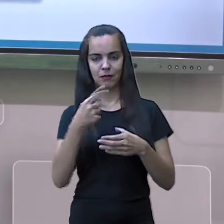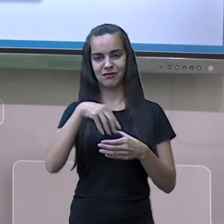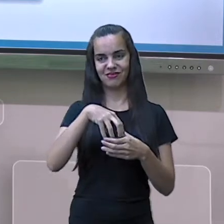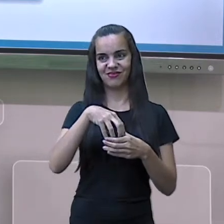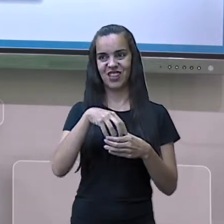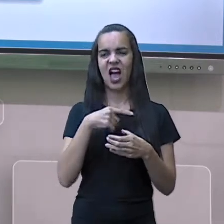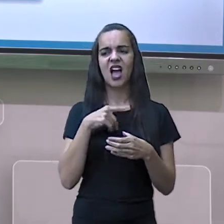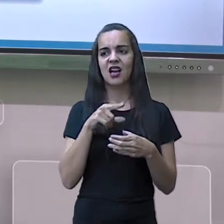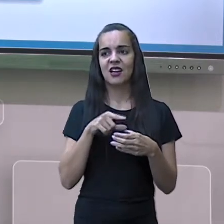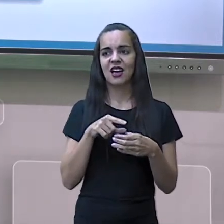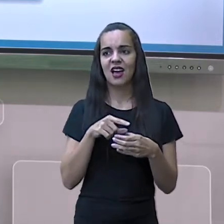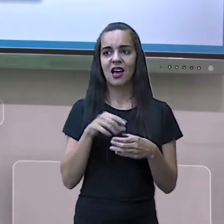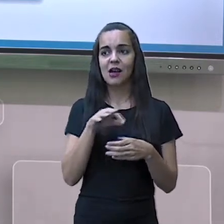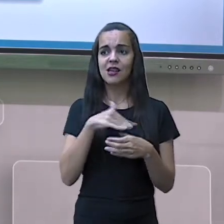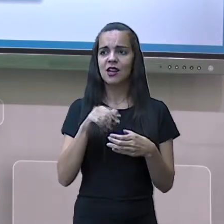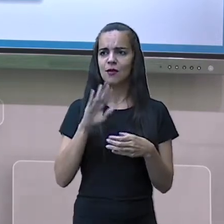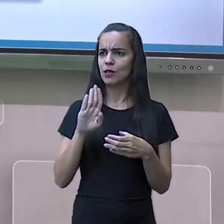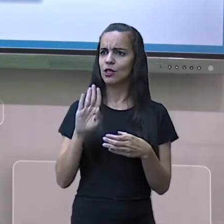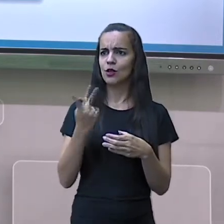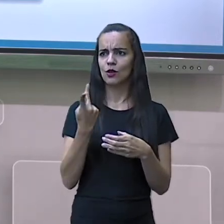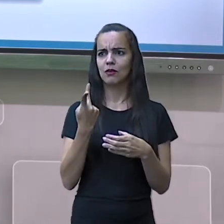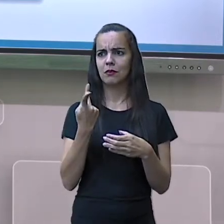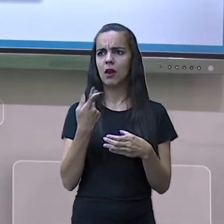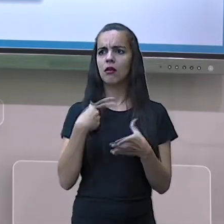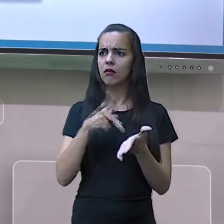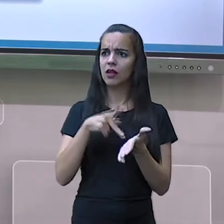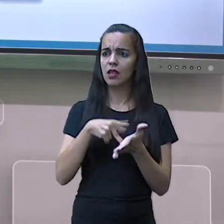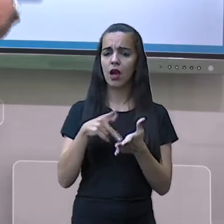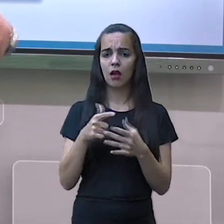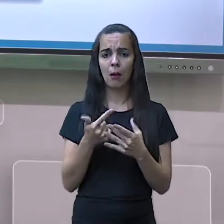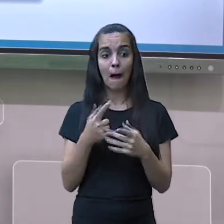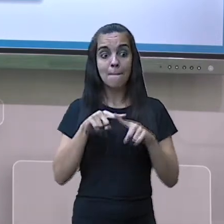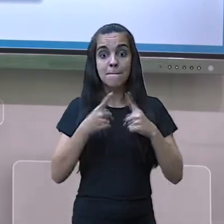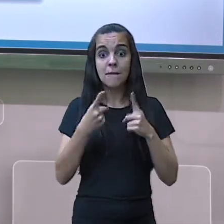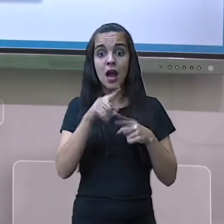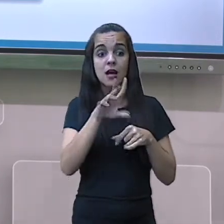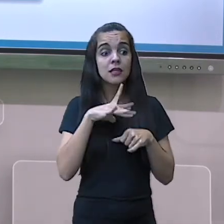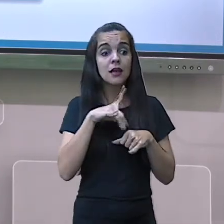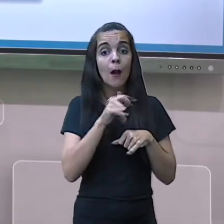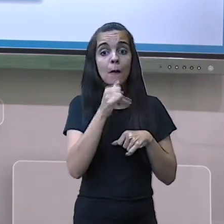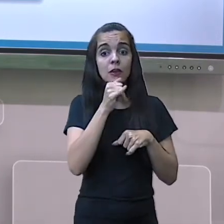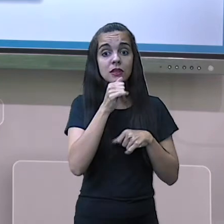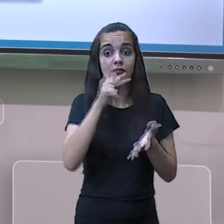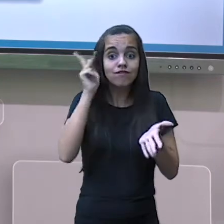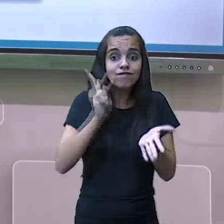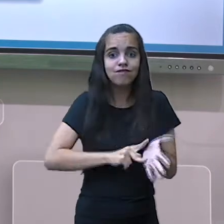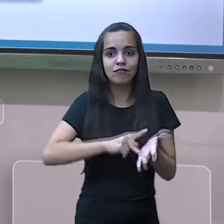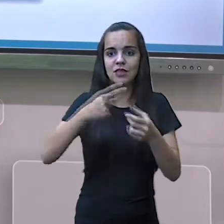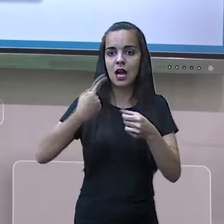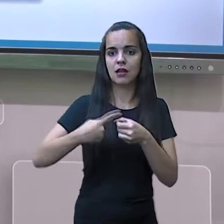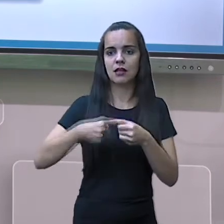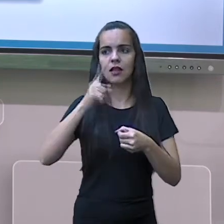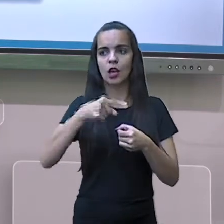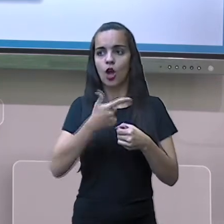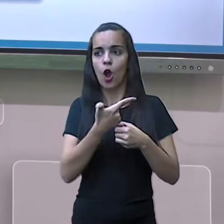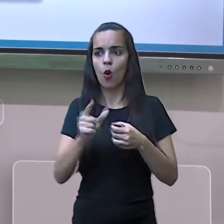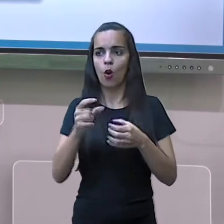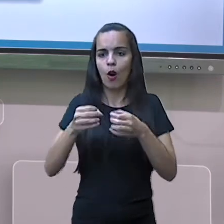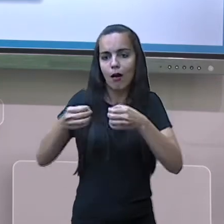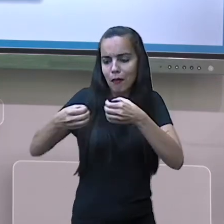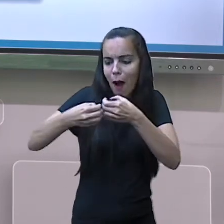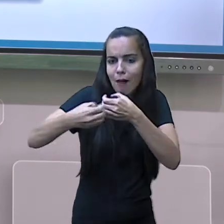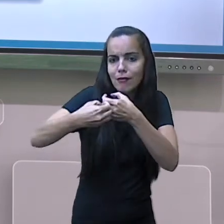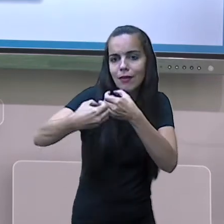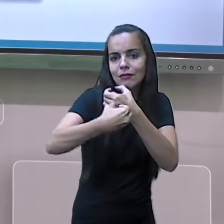Eu estou em BH. Mas, na verdade, quando você vai olhar no mapa, no contexto ali, você vai